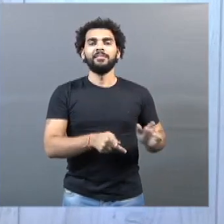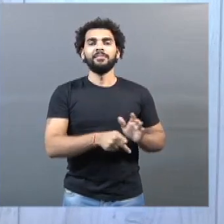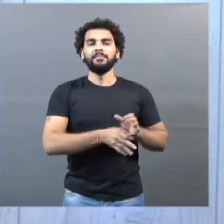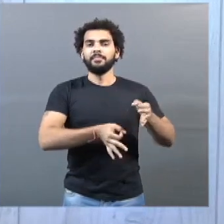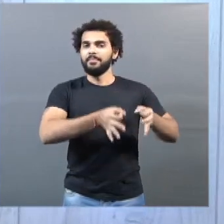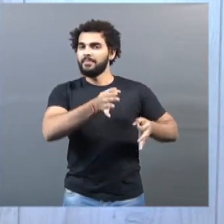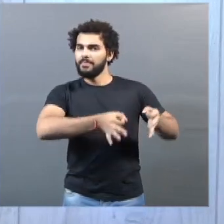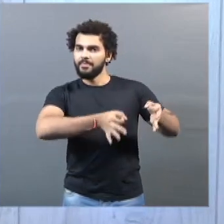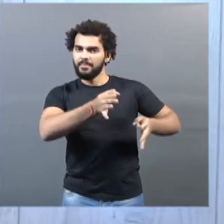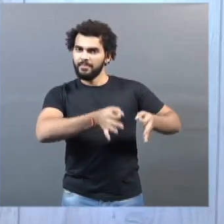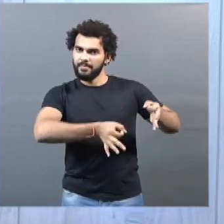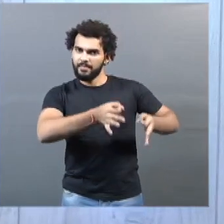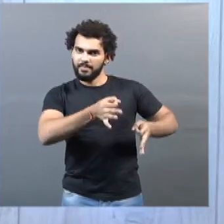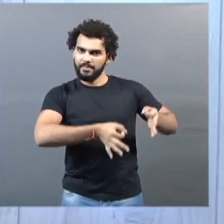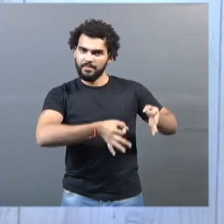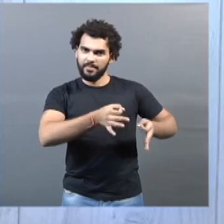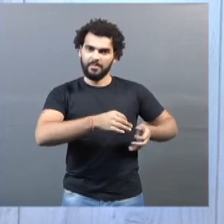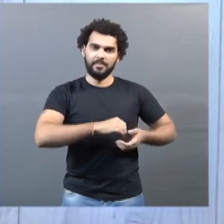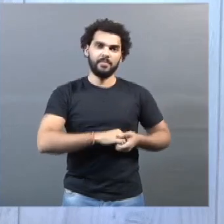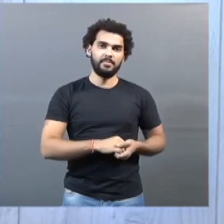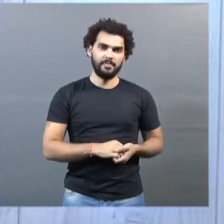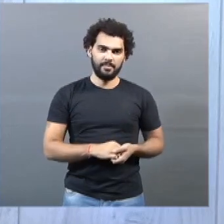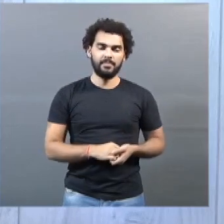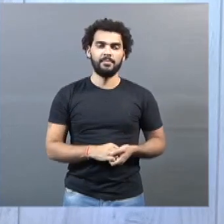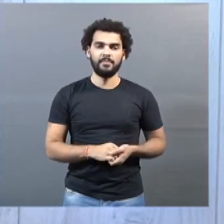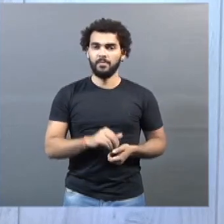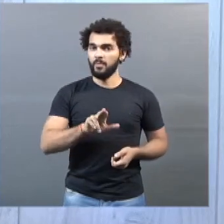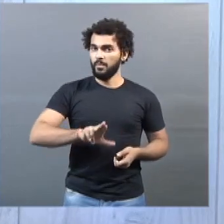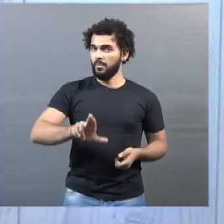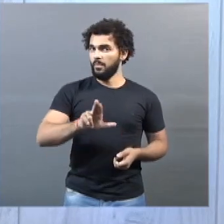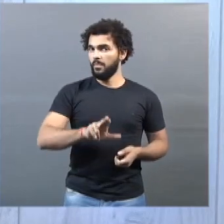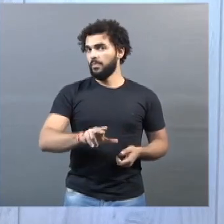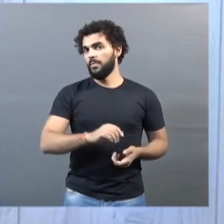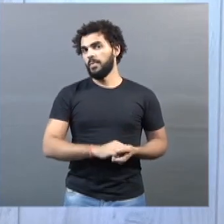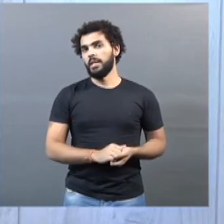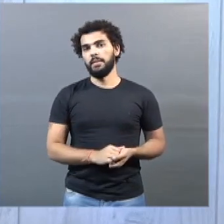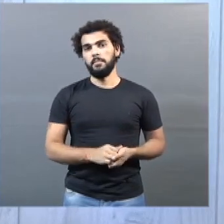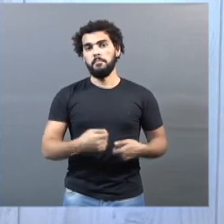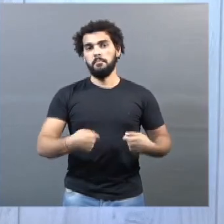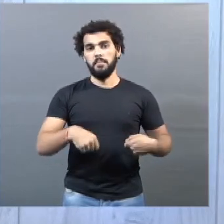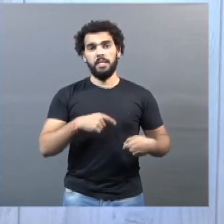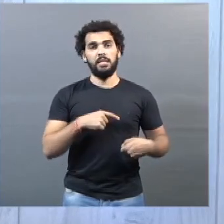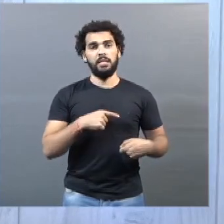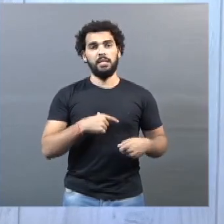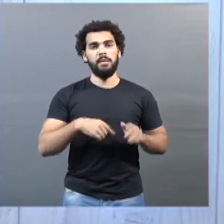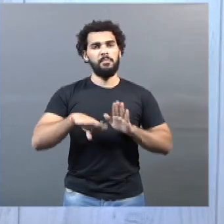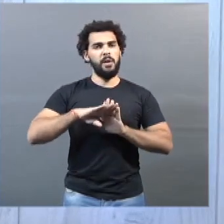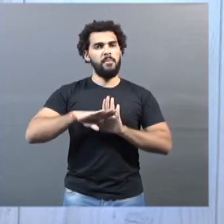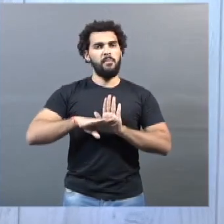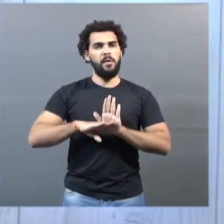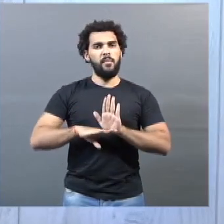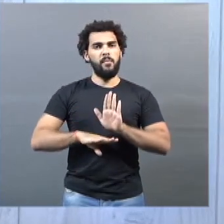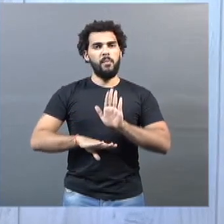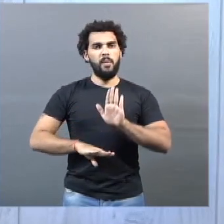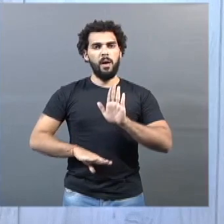envolve essa decisão sobre Uberlândia ter que cumprir as normas estaduais.